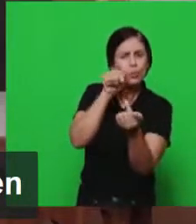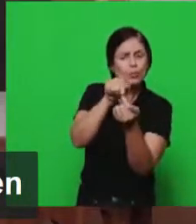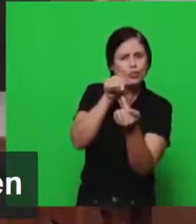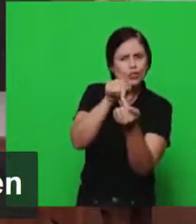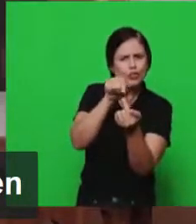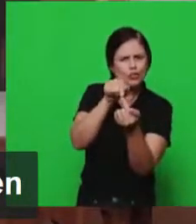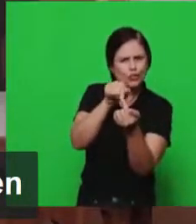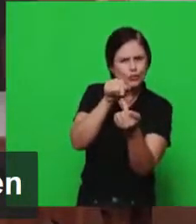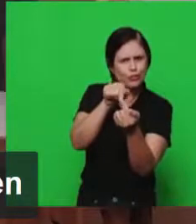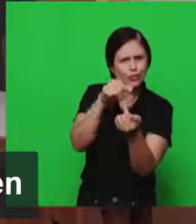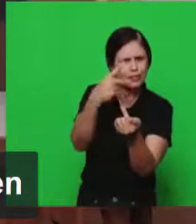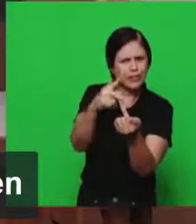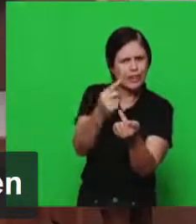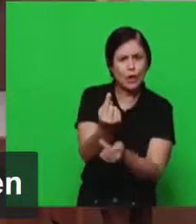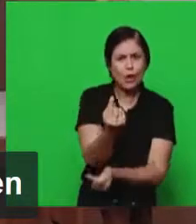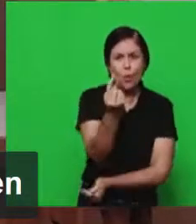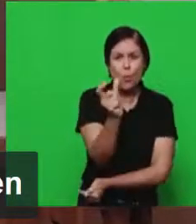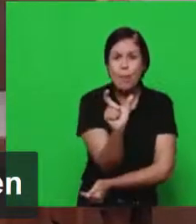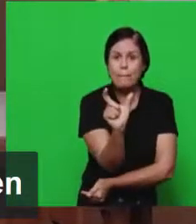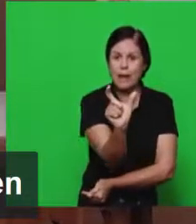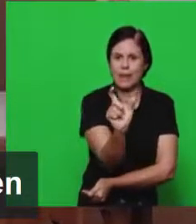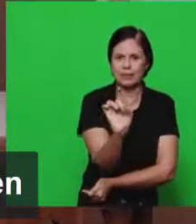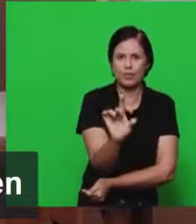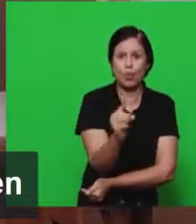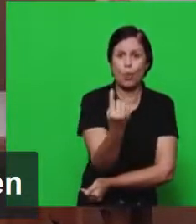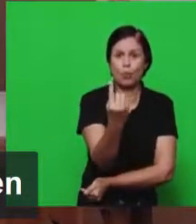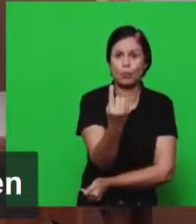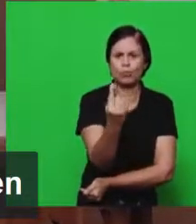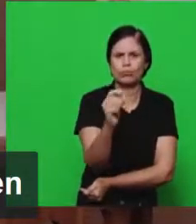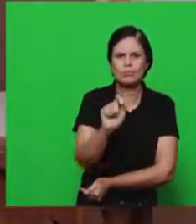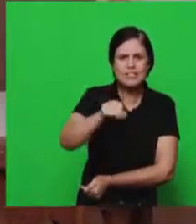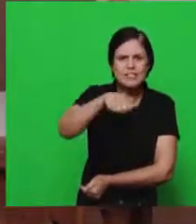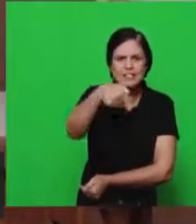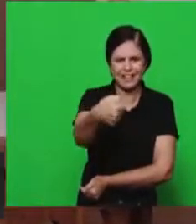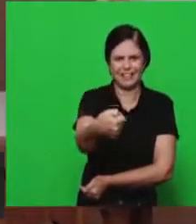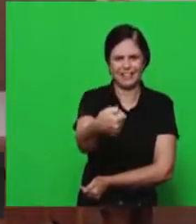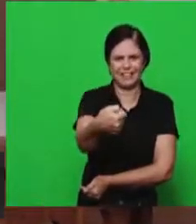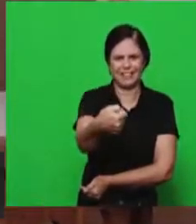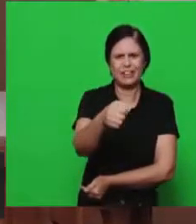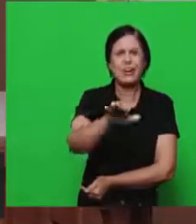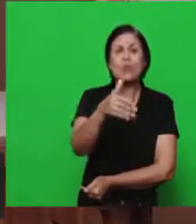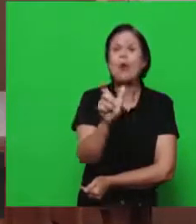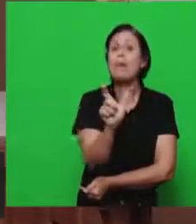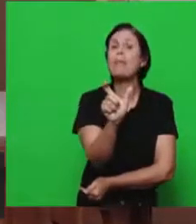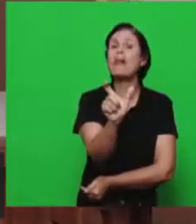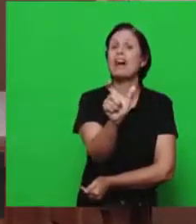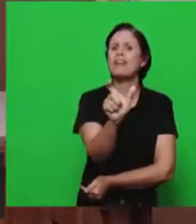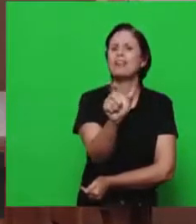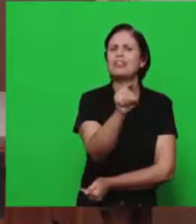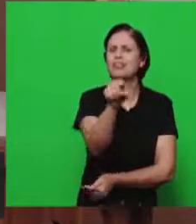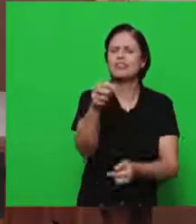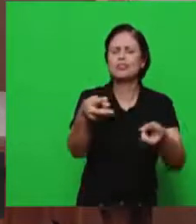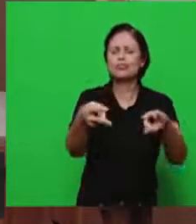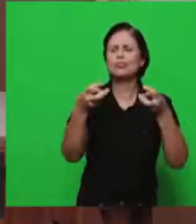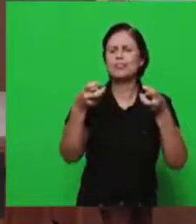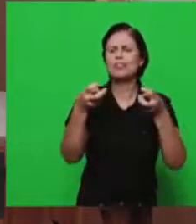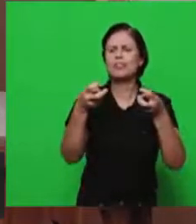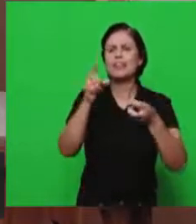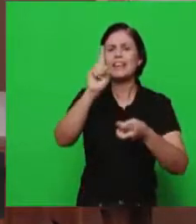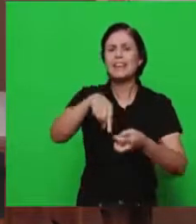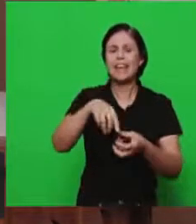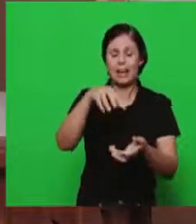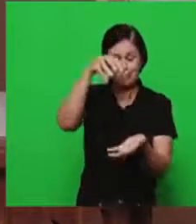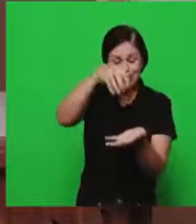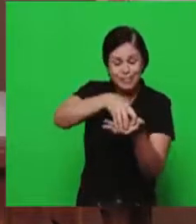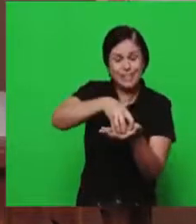palavra aqui qual a palavra que os irmãos destacam aqui que é o